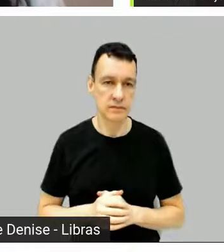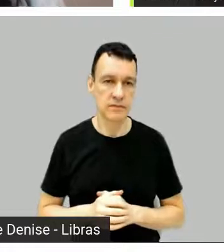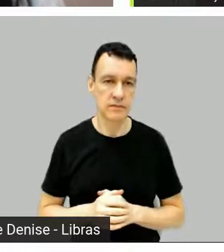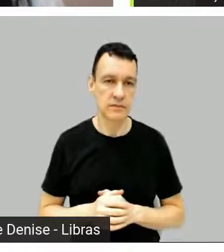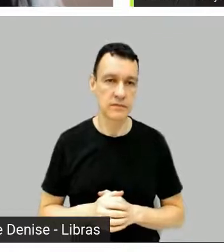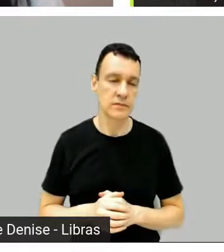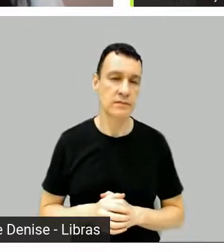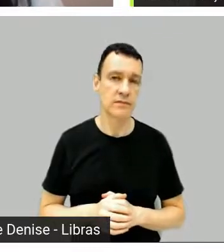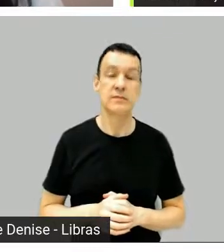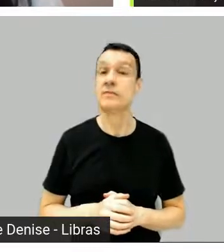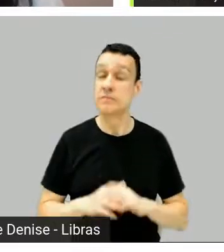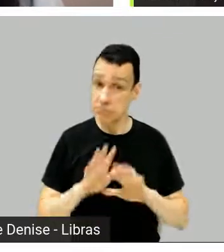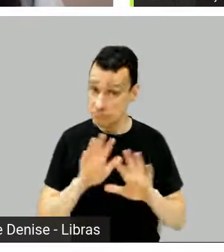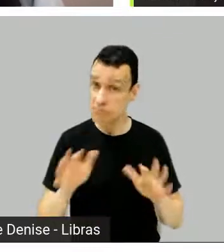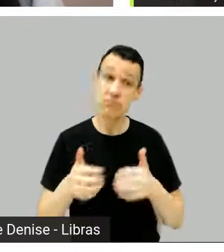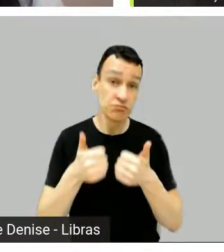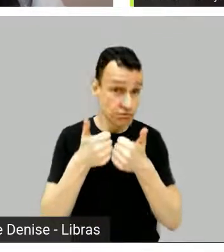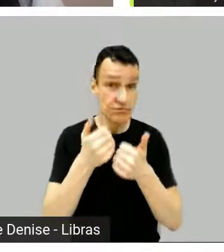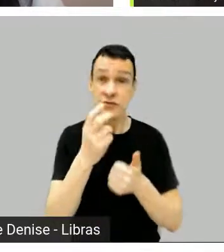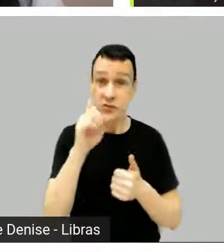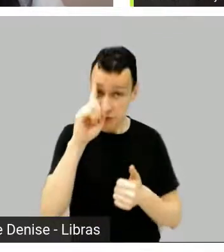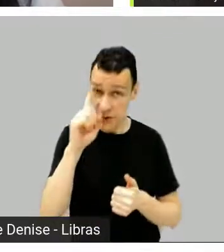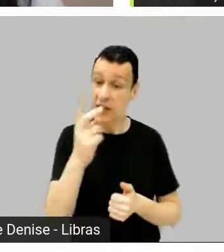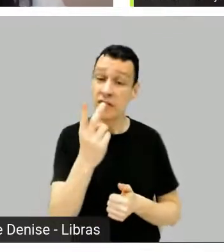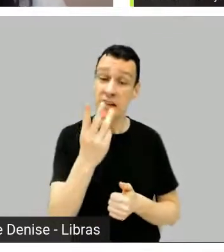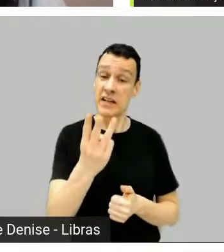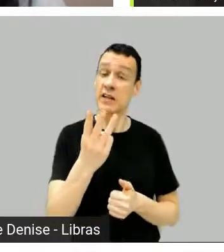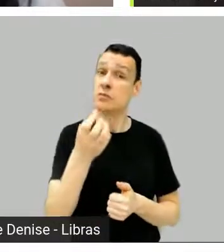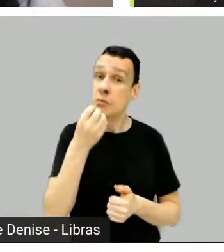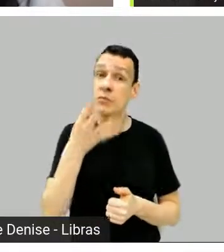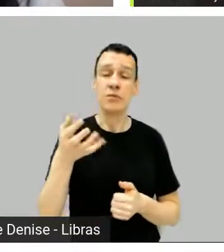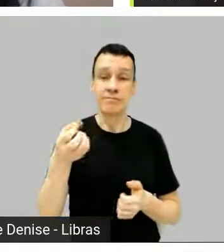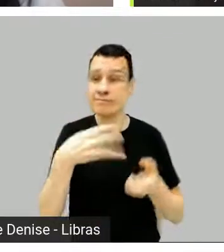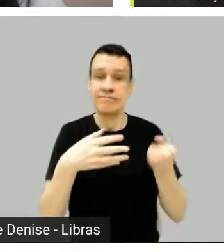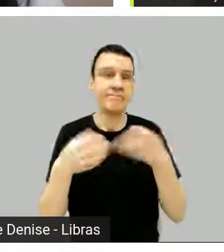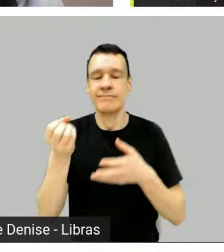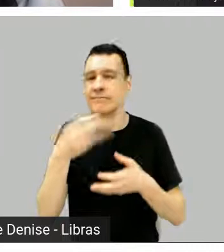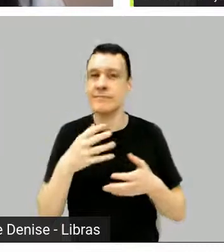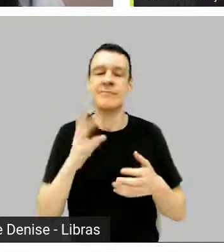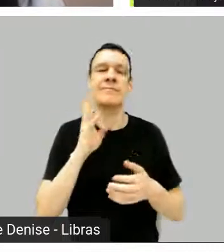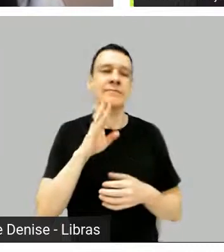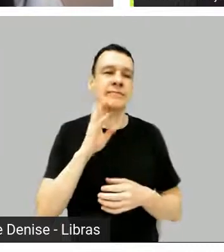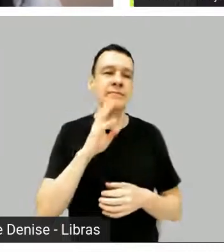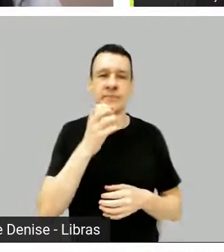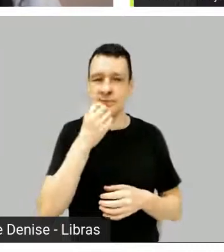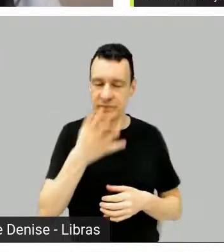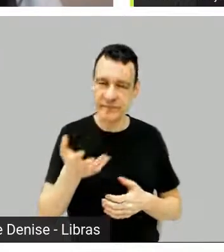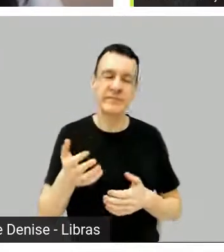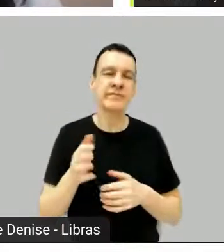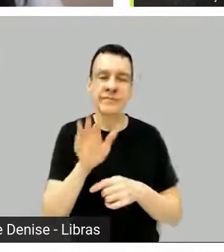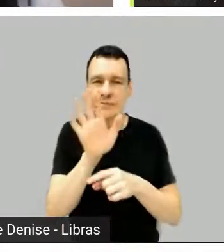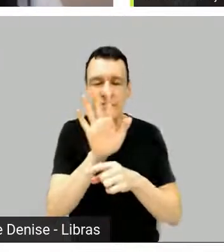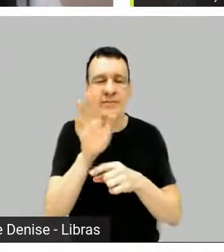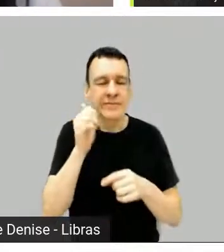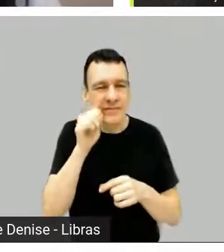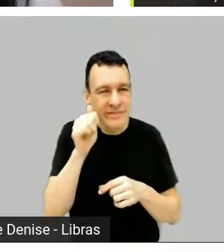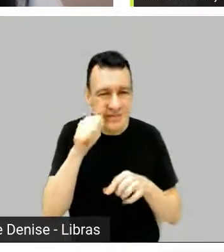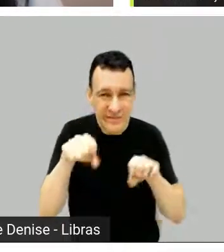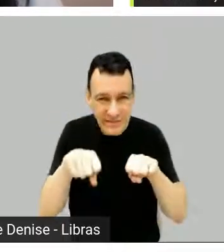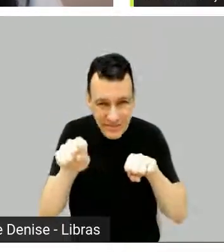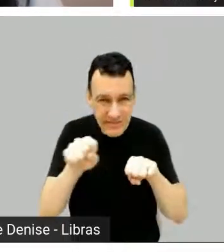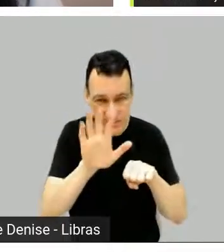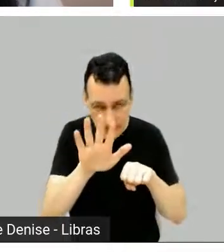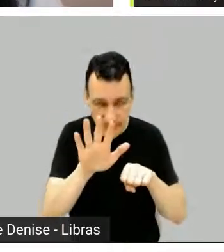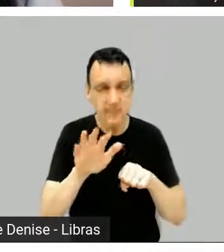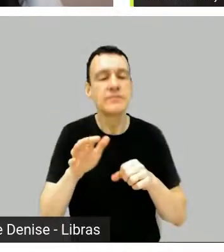um dia de estreias, né? A gente tem, então, A Garota da Mota, o filme do Davi. A gente vai ter também